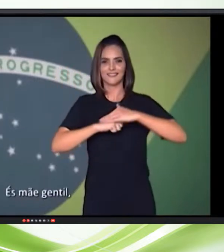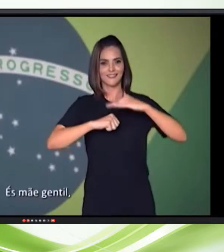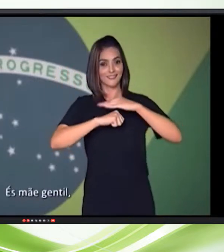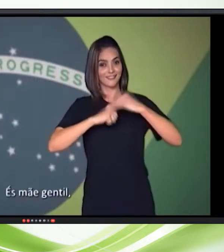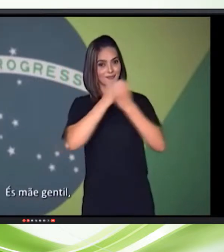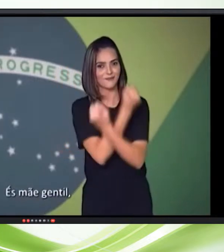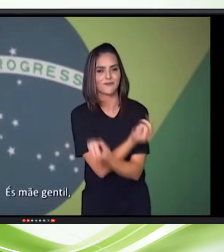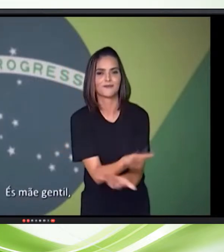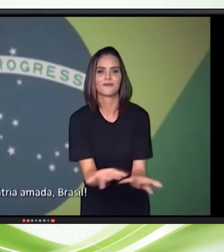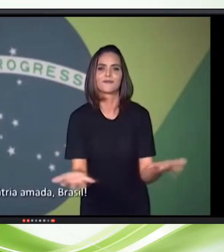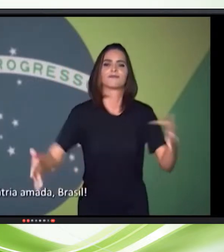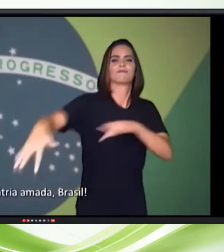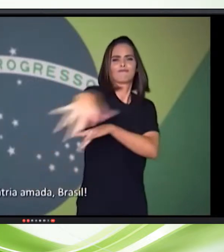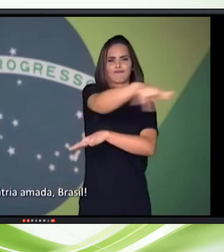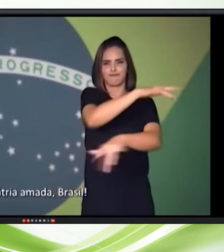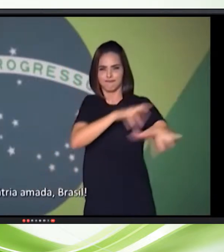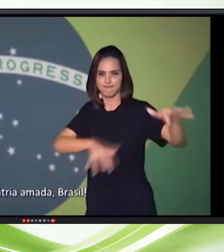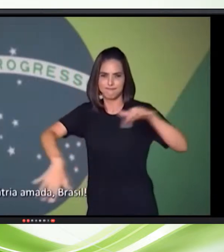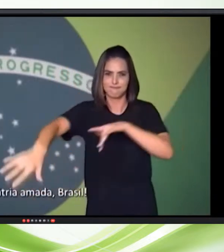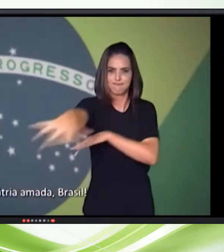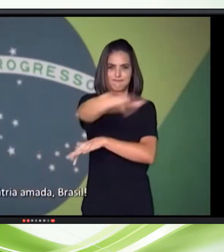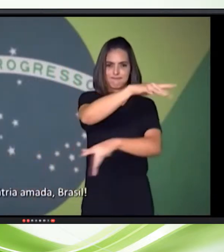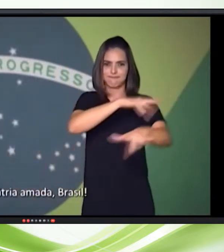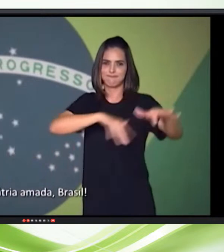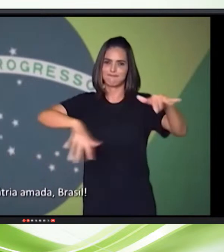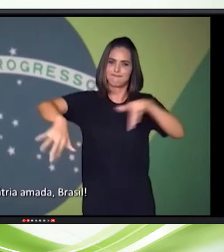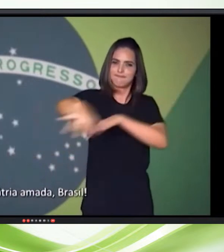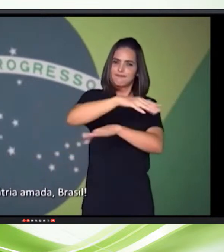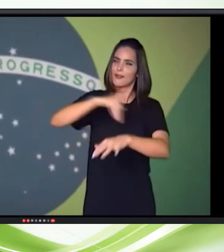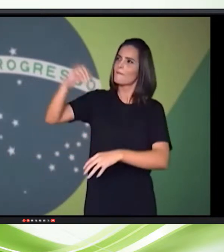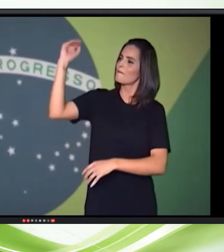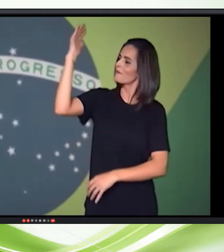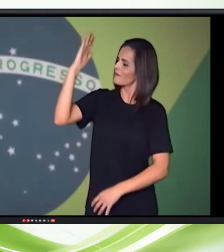O que a gente vai precisar do Brasil